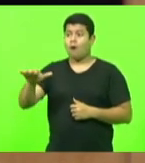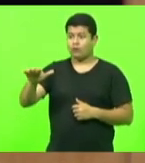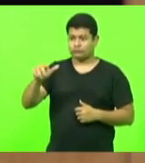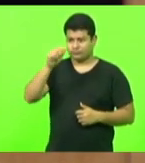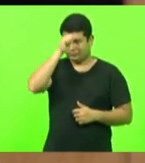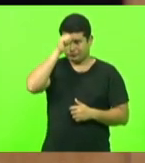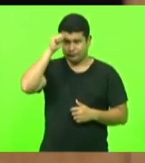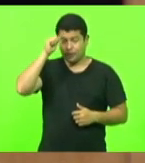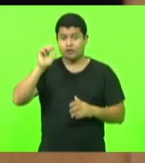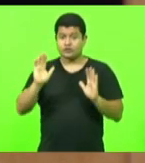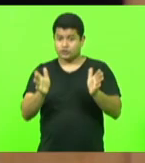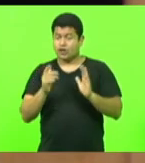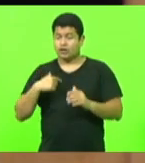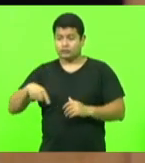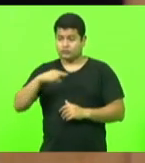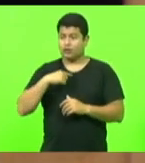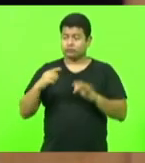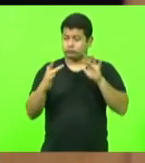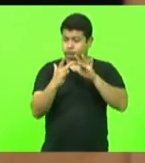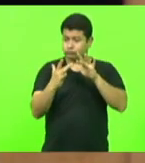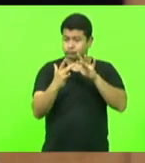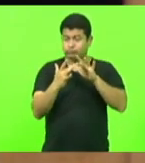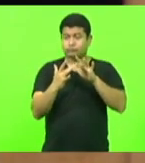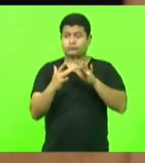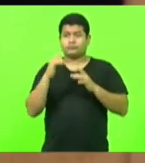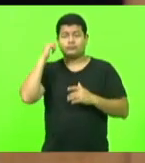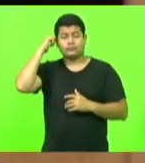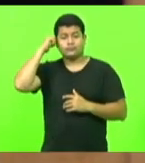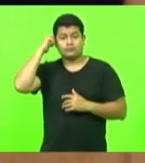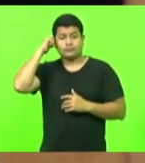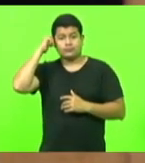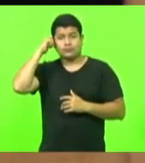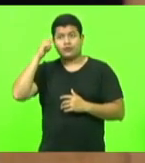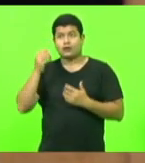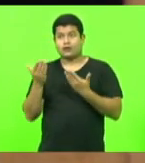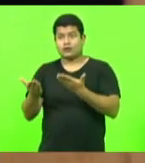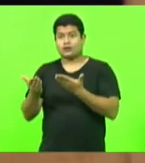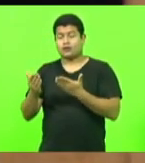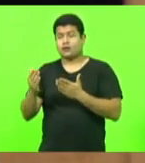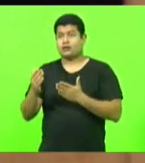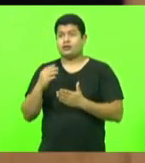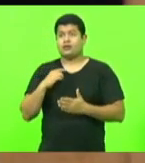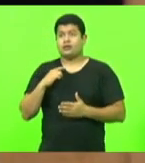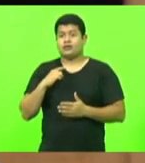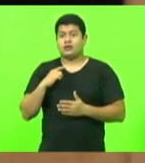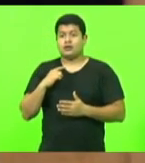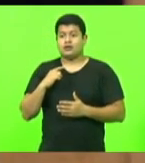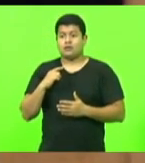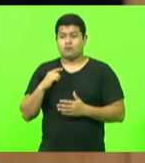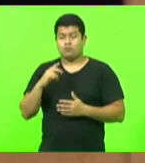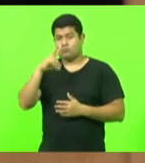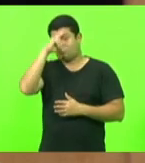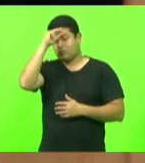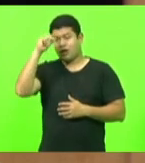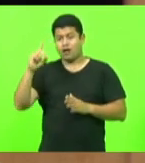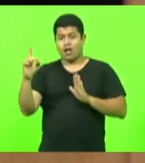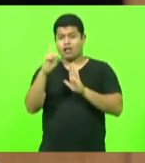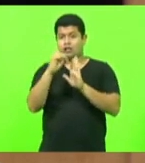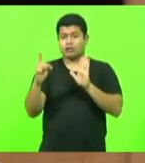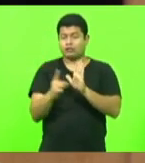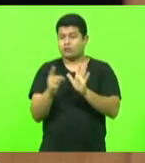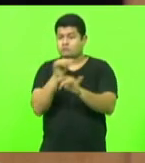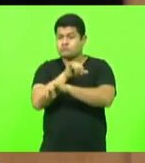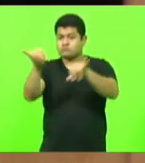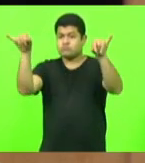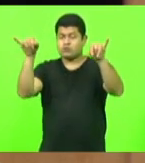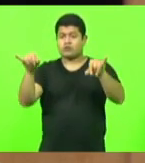foi acionada para que com a decretação lá do Estado de emergência